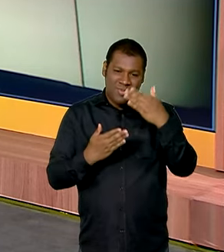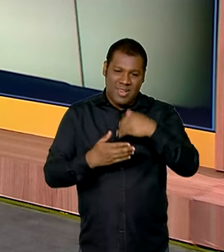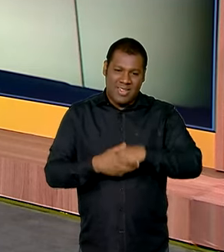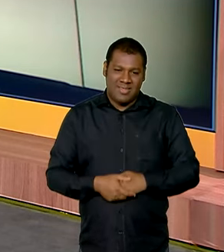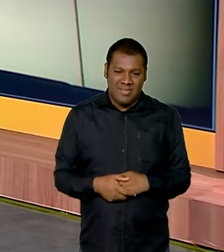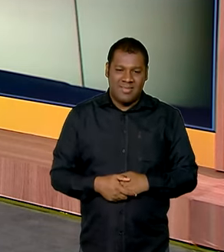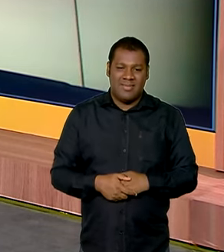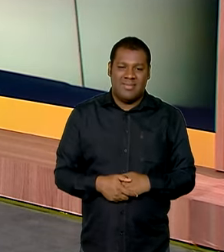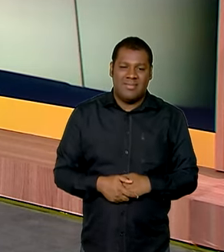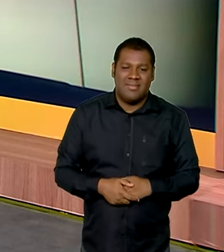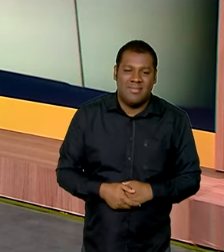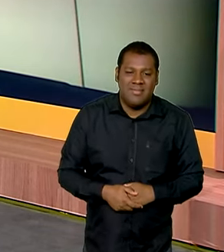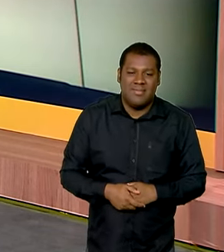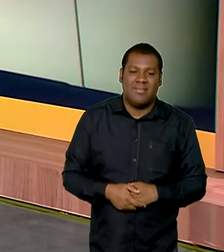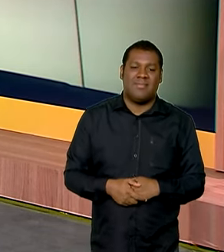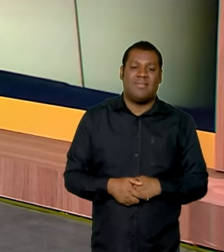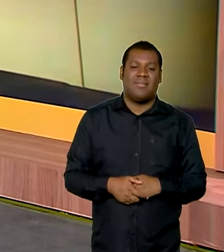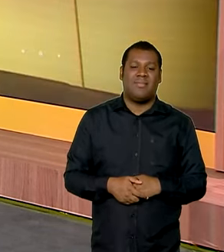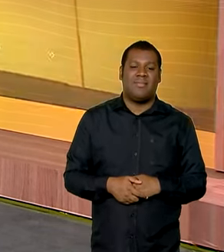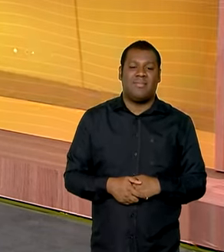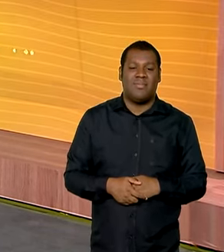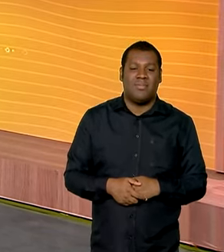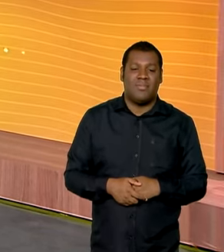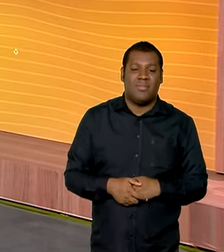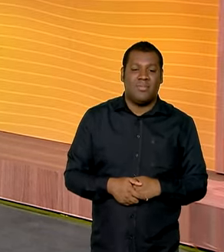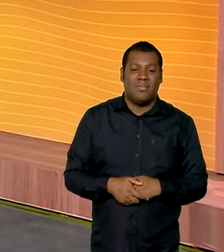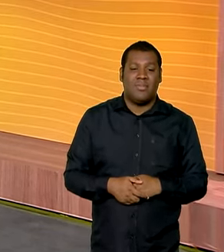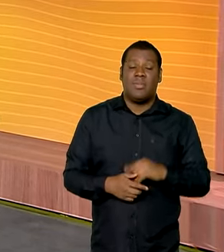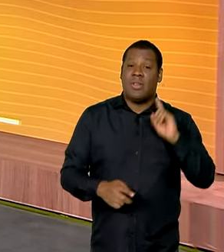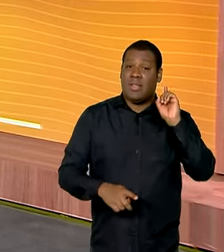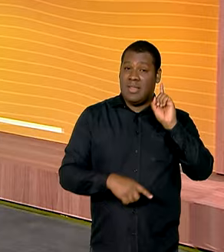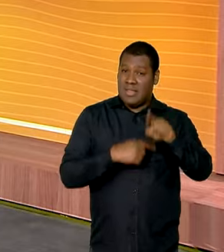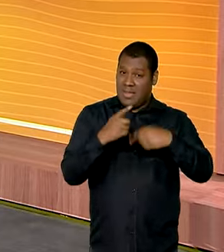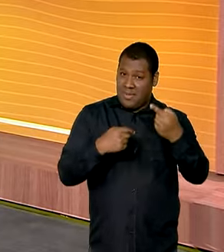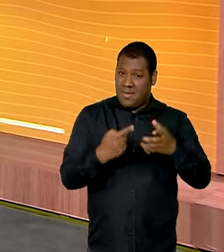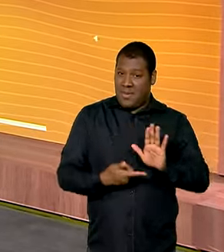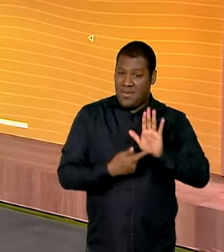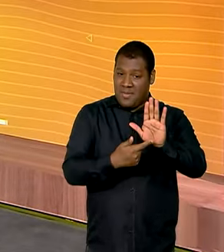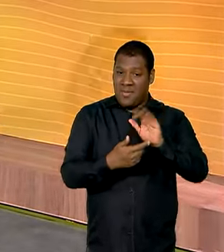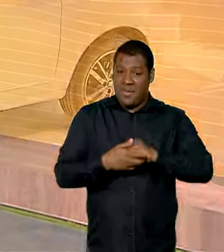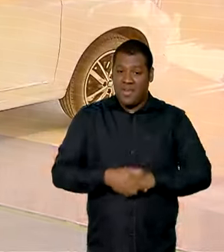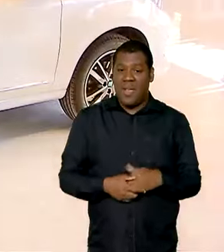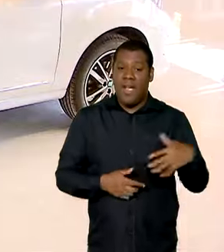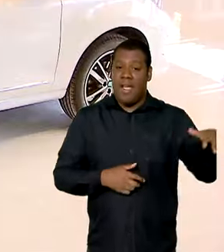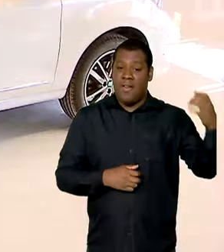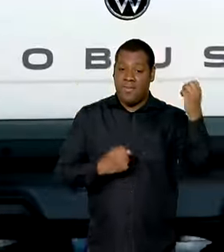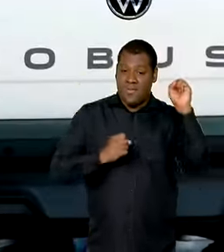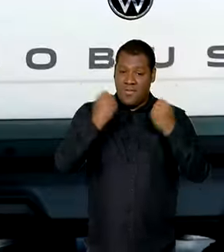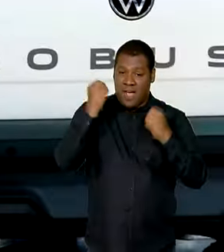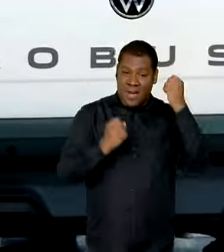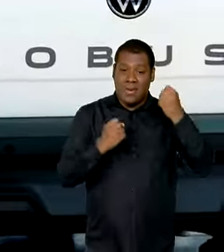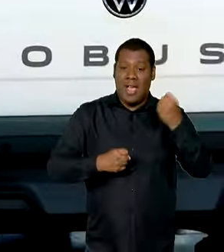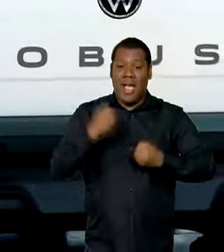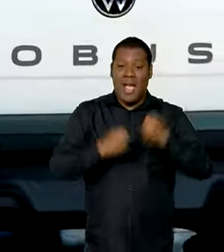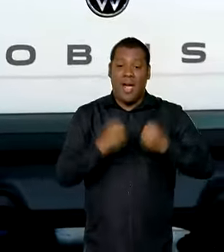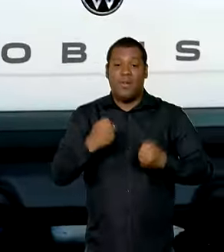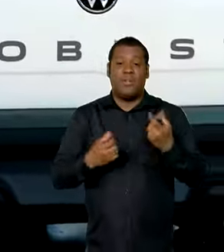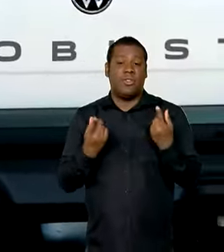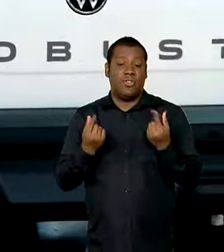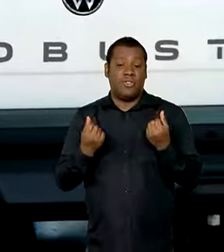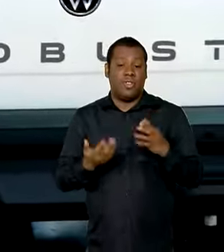Muito obrigado. Tchauzinho. E você vai ver, daqui a pouco, a indústria automotiva vai injetar 125